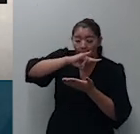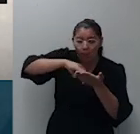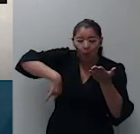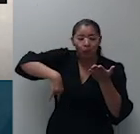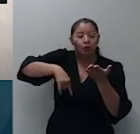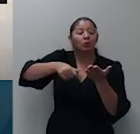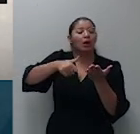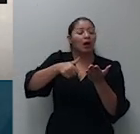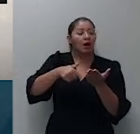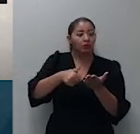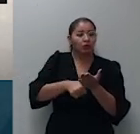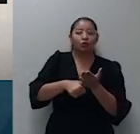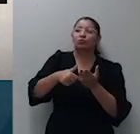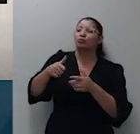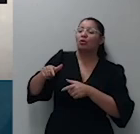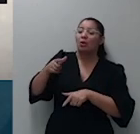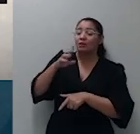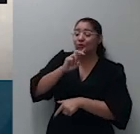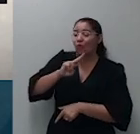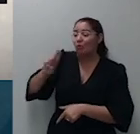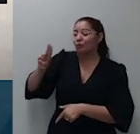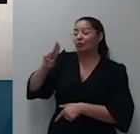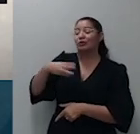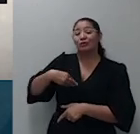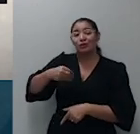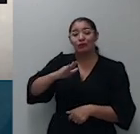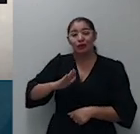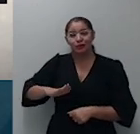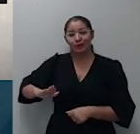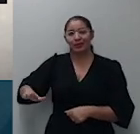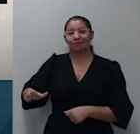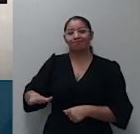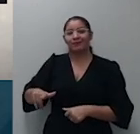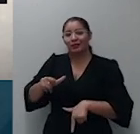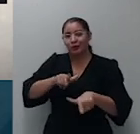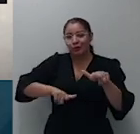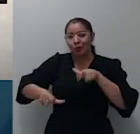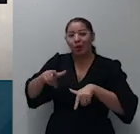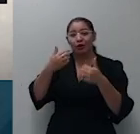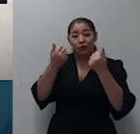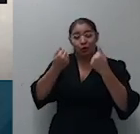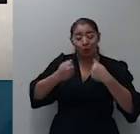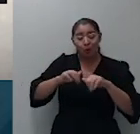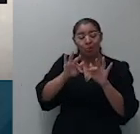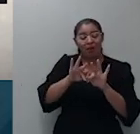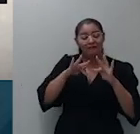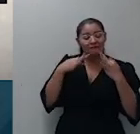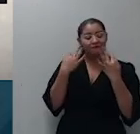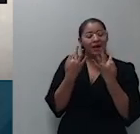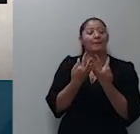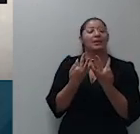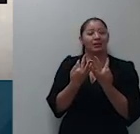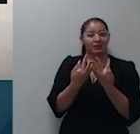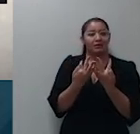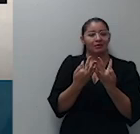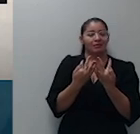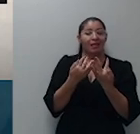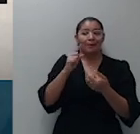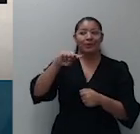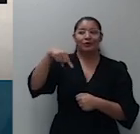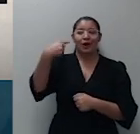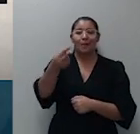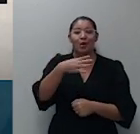dos filhos menores no exercício do poder familiar o qual após a morte do pai dos infantes ficou